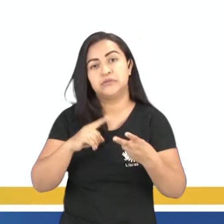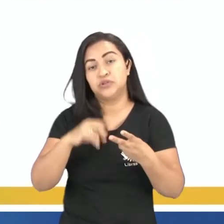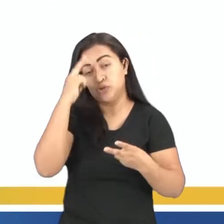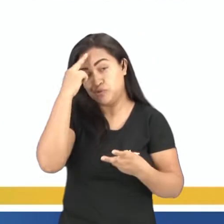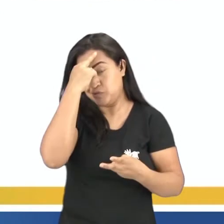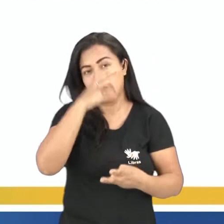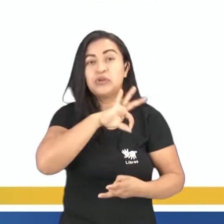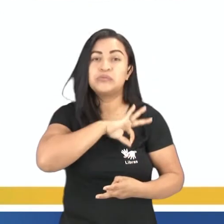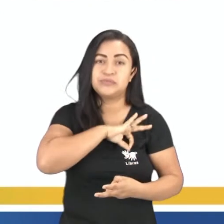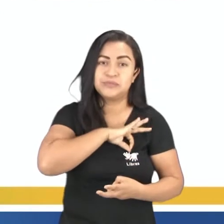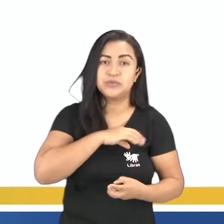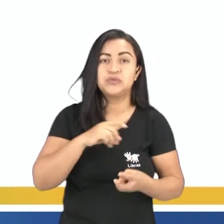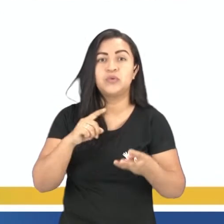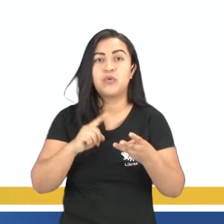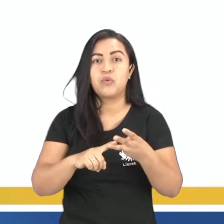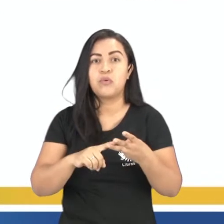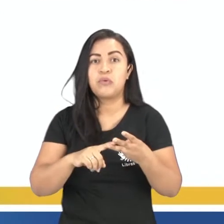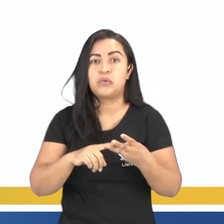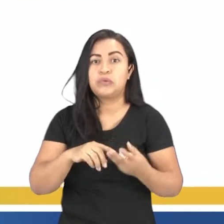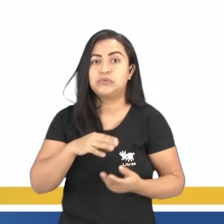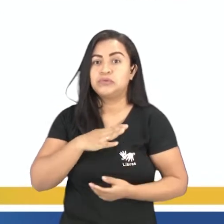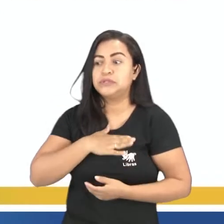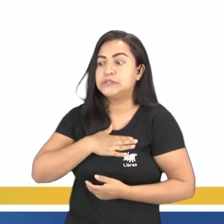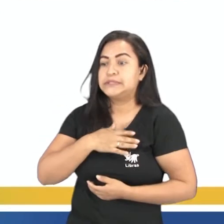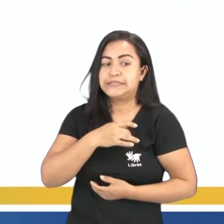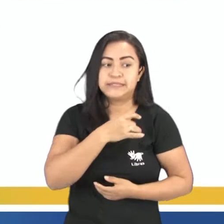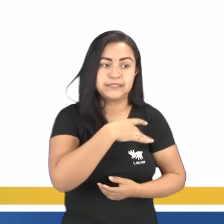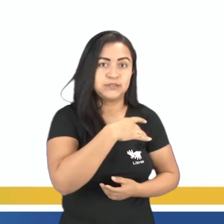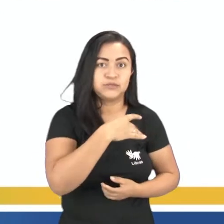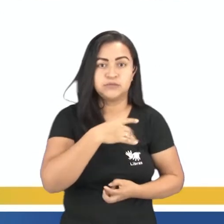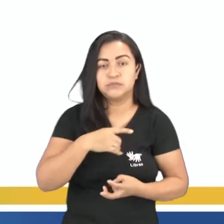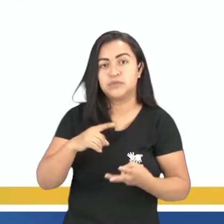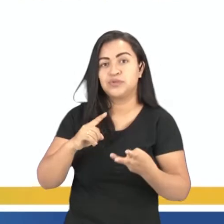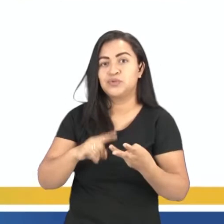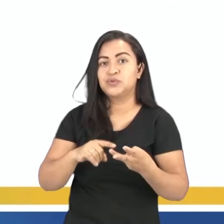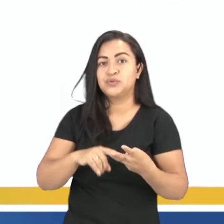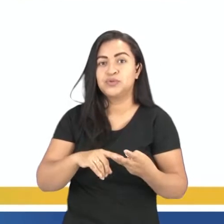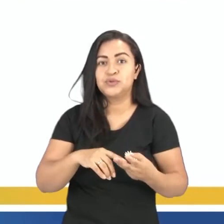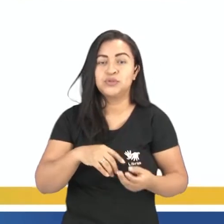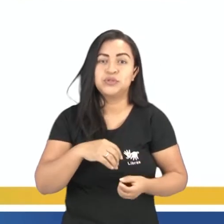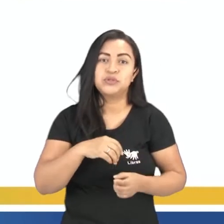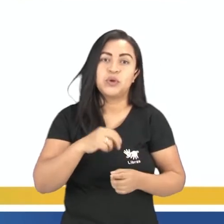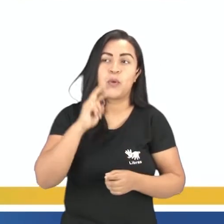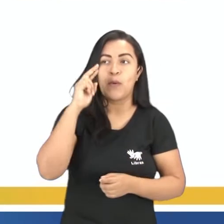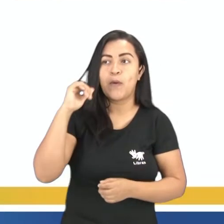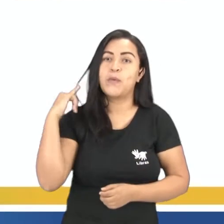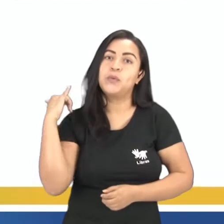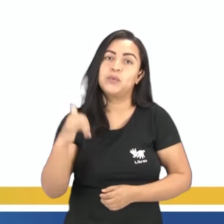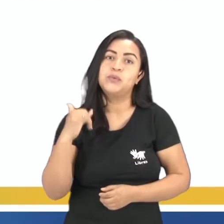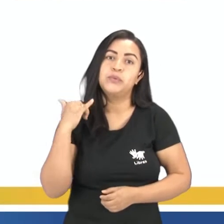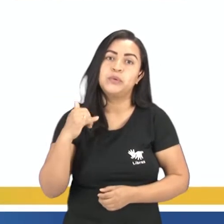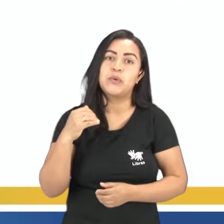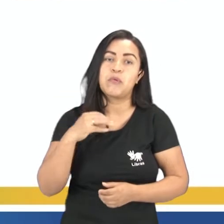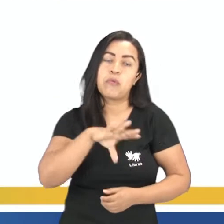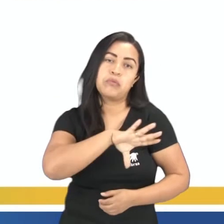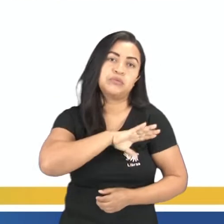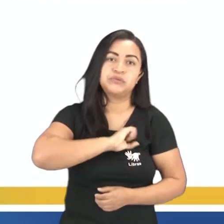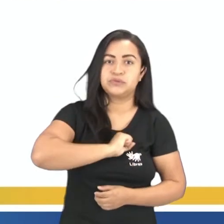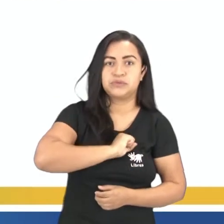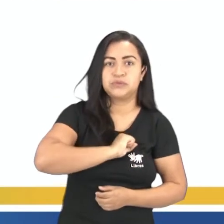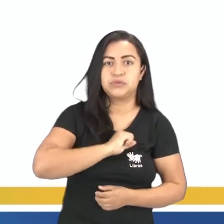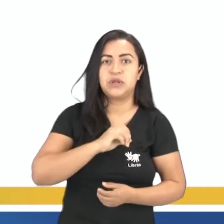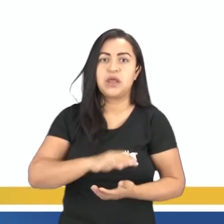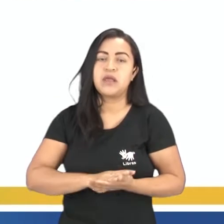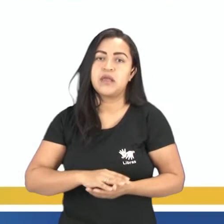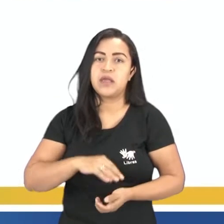história policial ou de suspense, tá certo? Contos eróticos, contos românticos e contos de